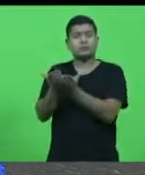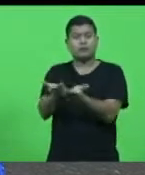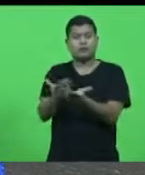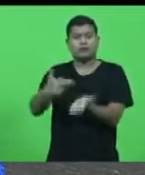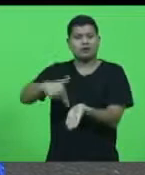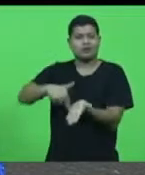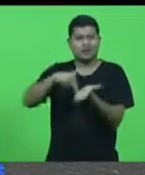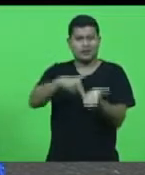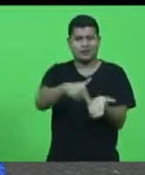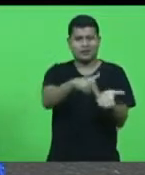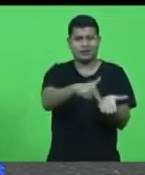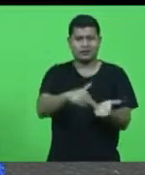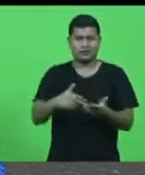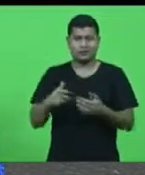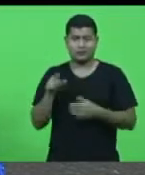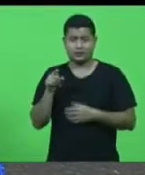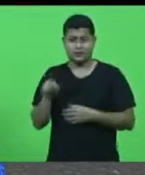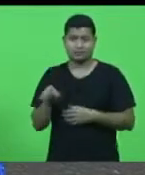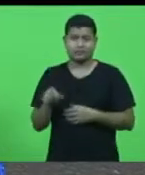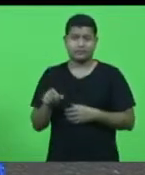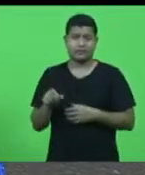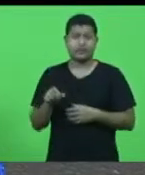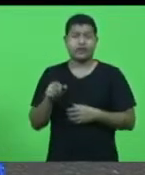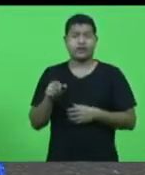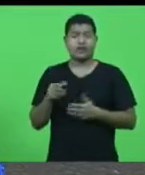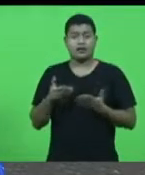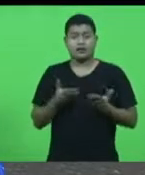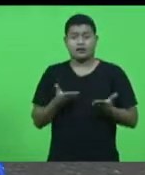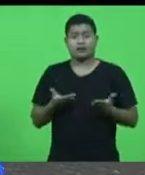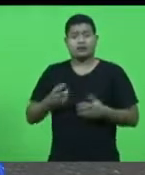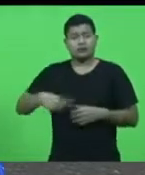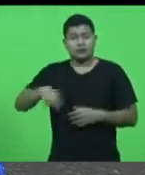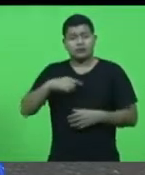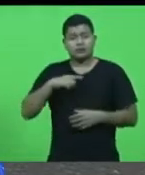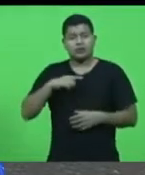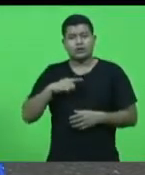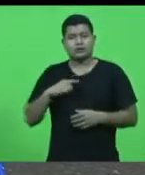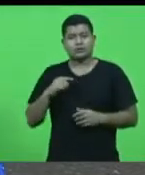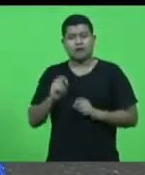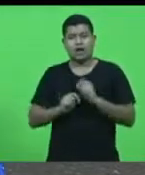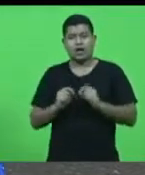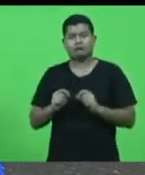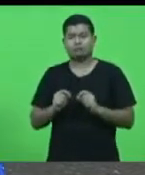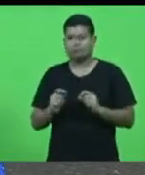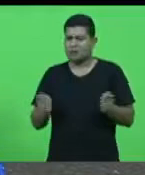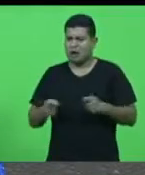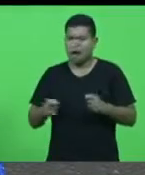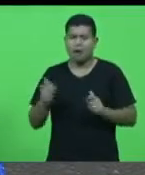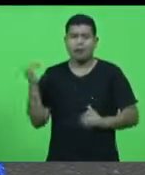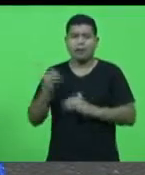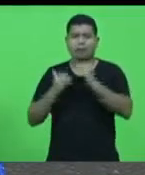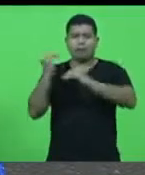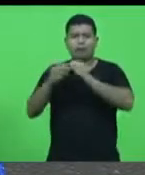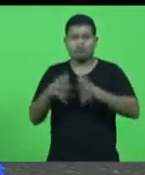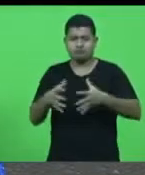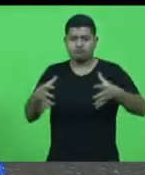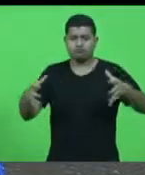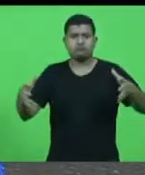Esse potencial que nós temos dos portos que pode